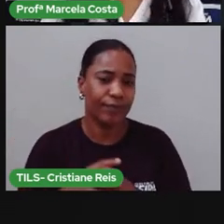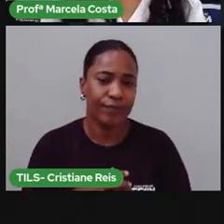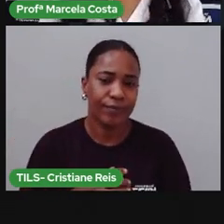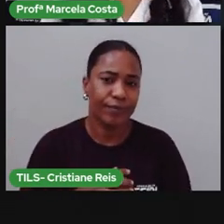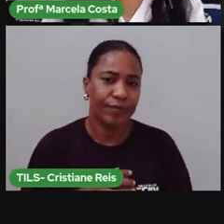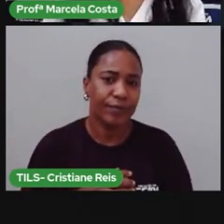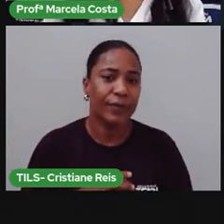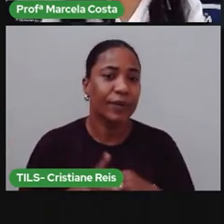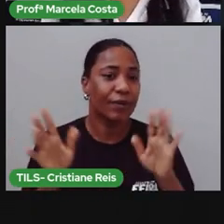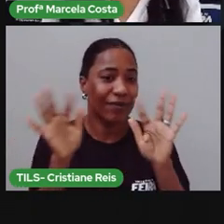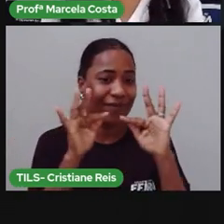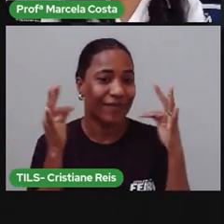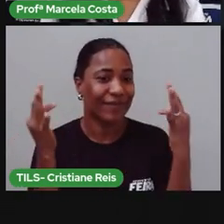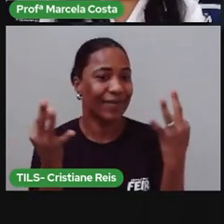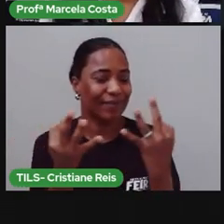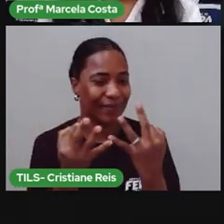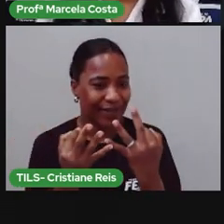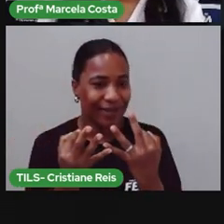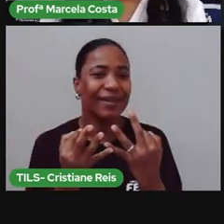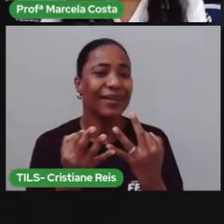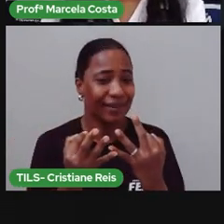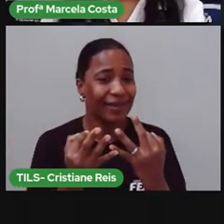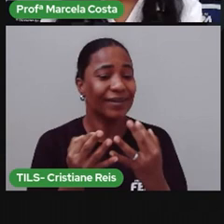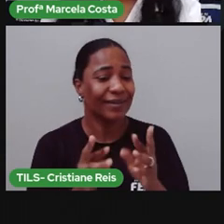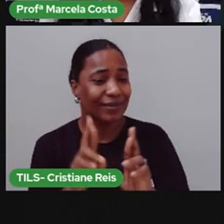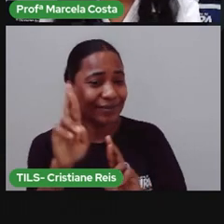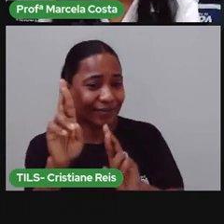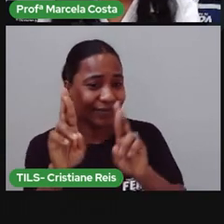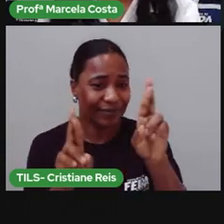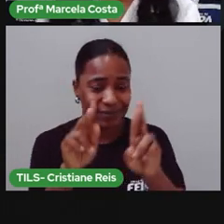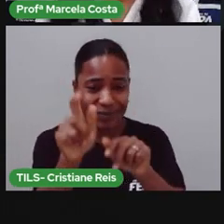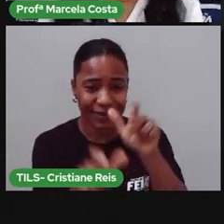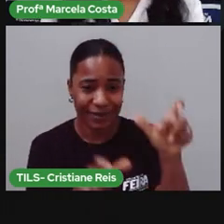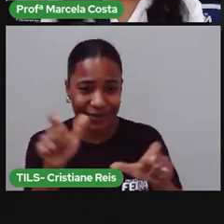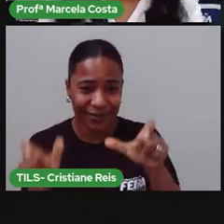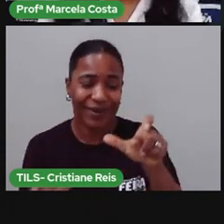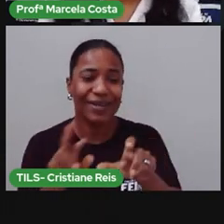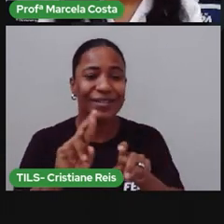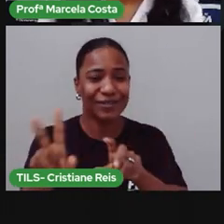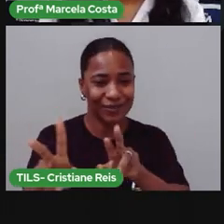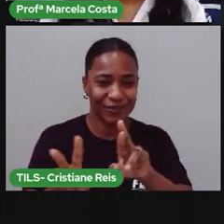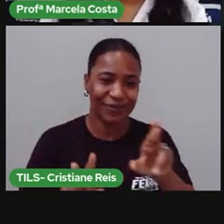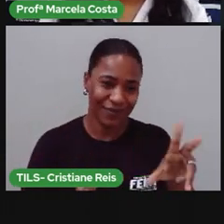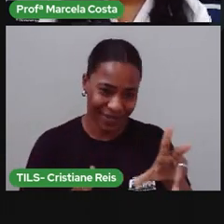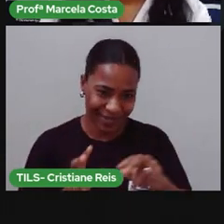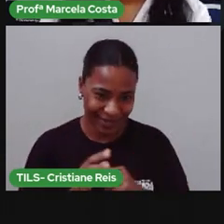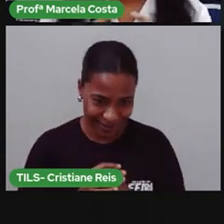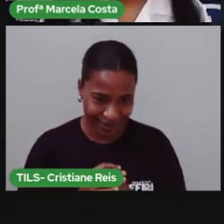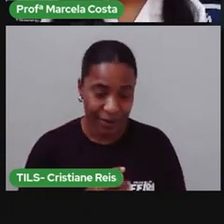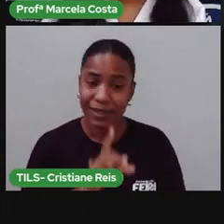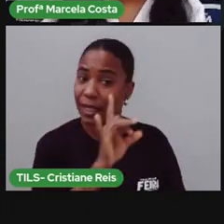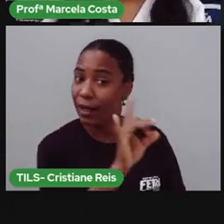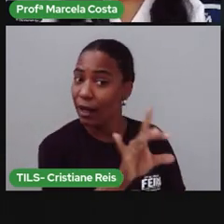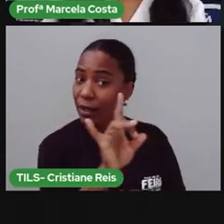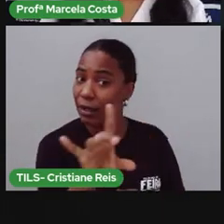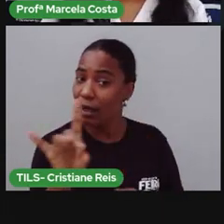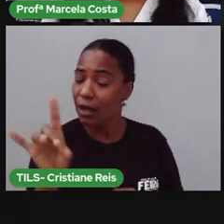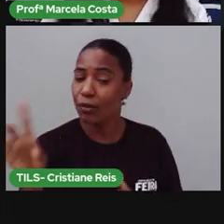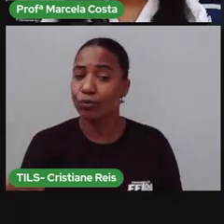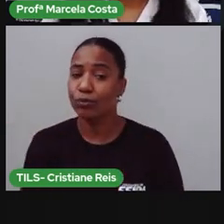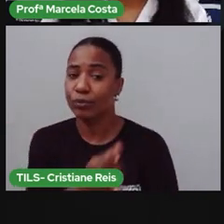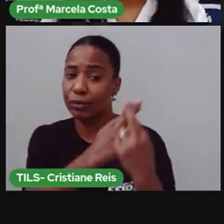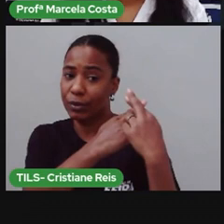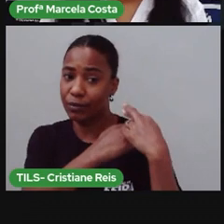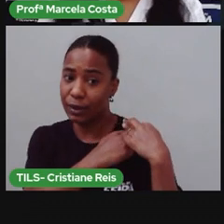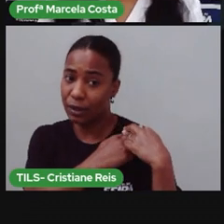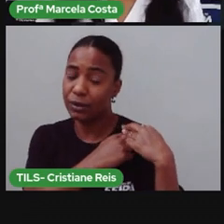Então, as famílias, crianças, elas são compostas por pessoas diferentes, e cada um tem uma responsabilidade dentro